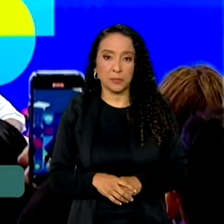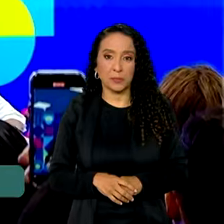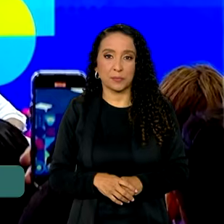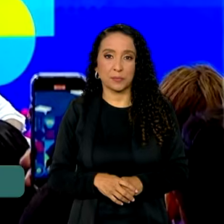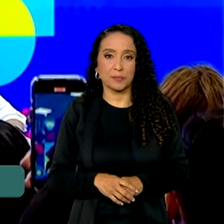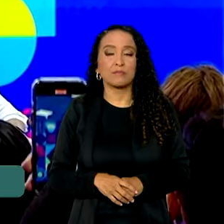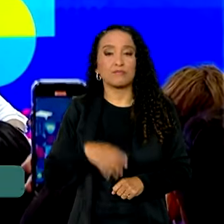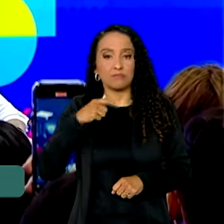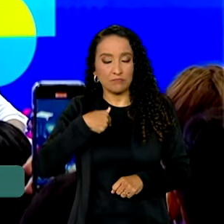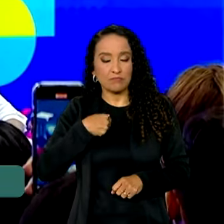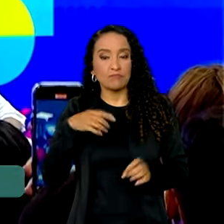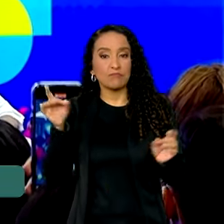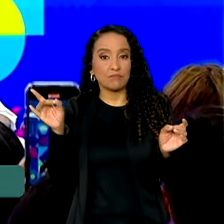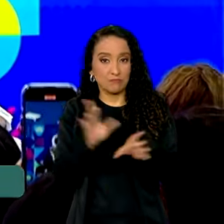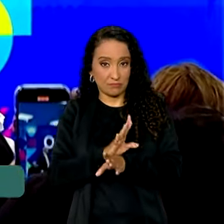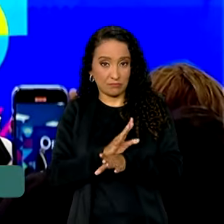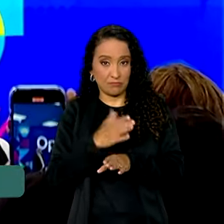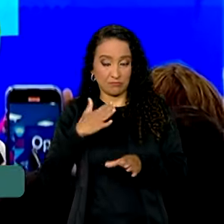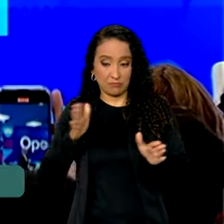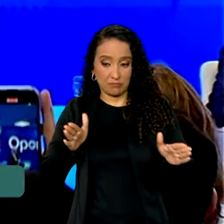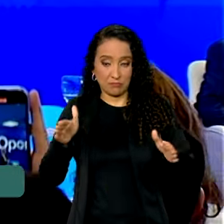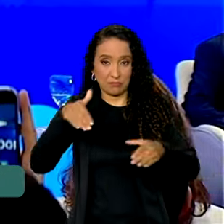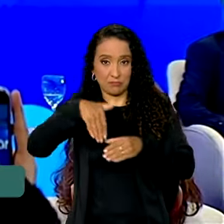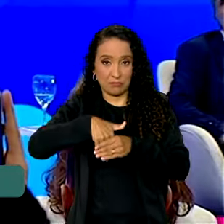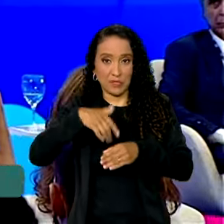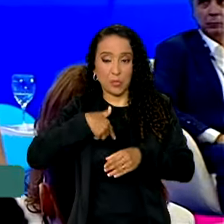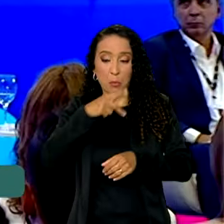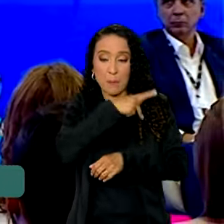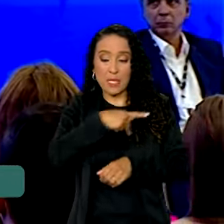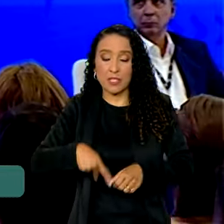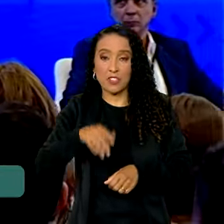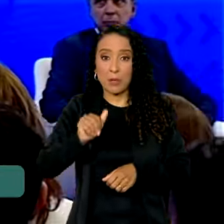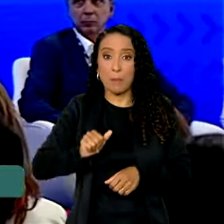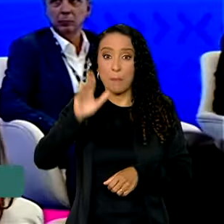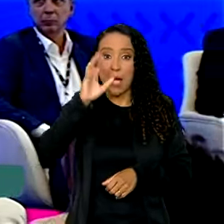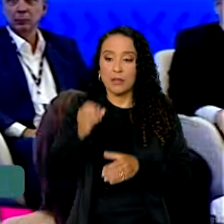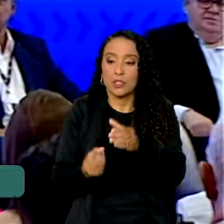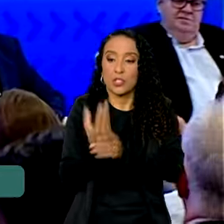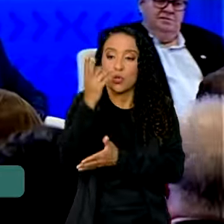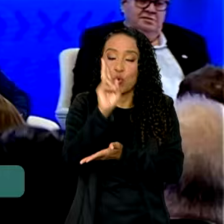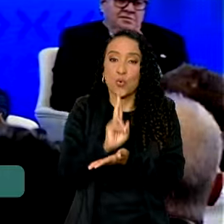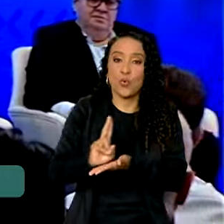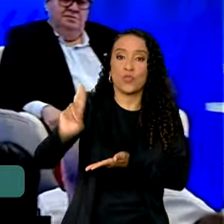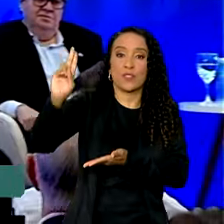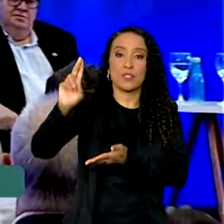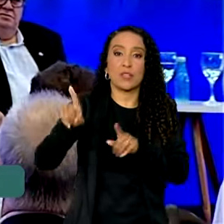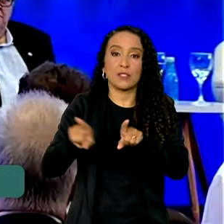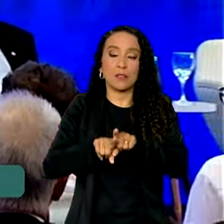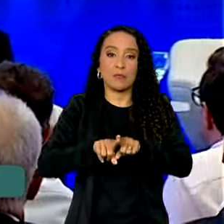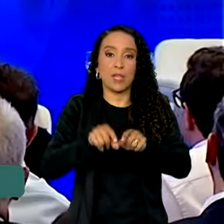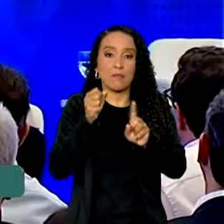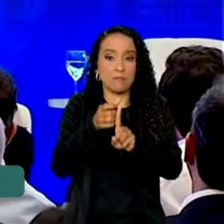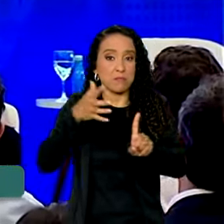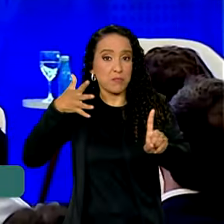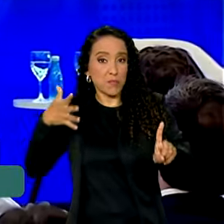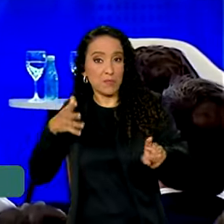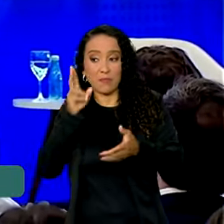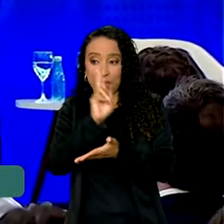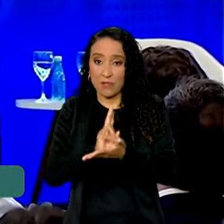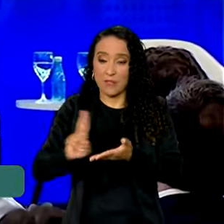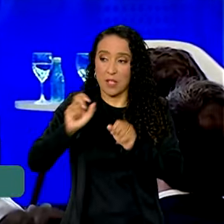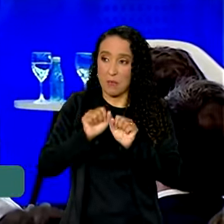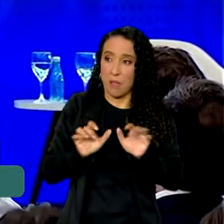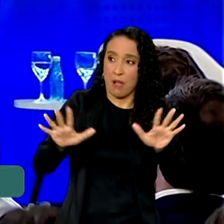Eu vou terminar o meu mandato como o presidente que mais fez universidade e mais fez extensões universitárias